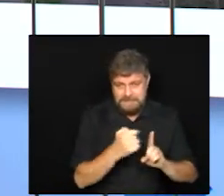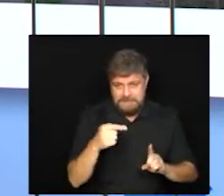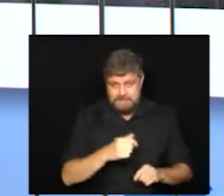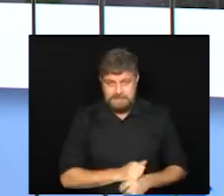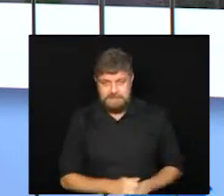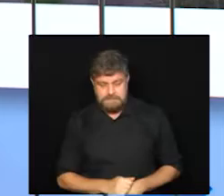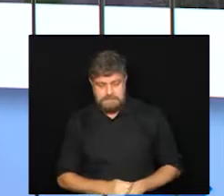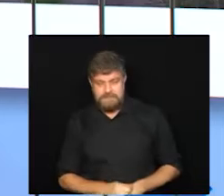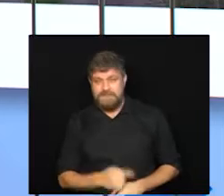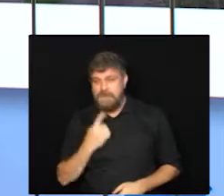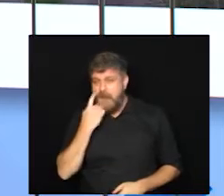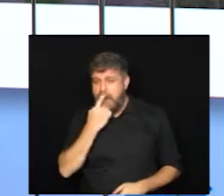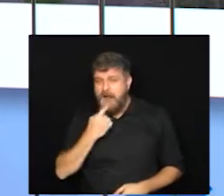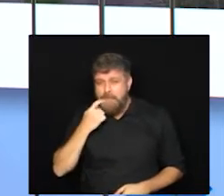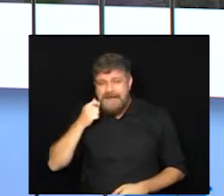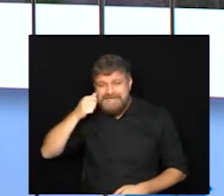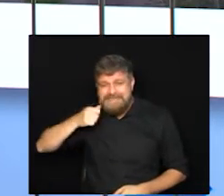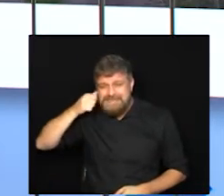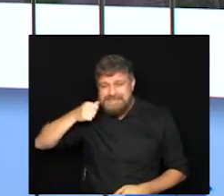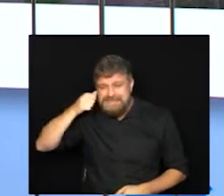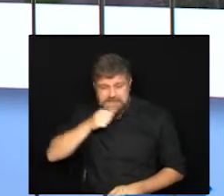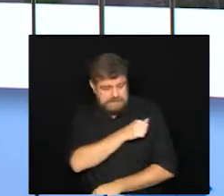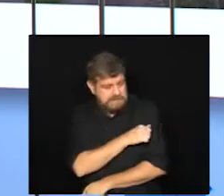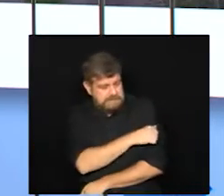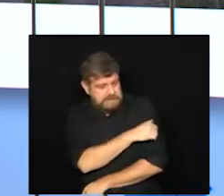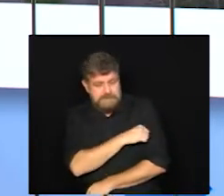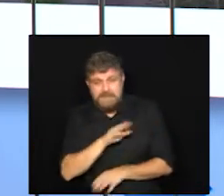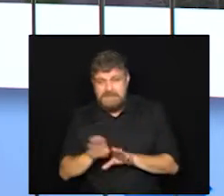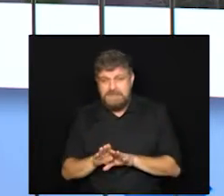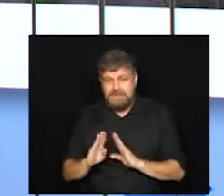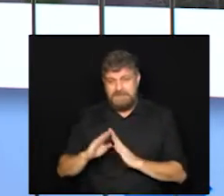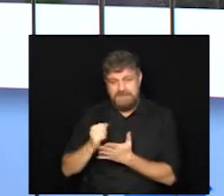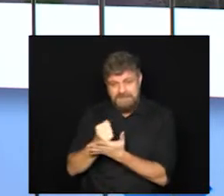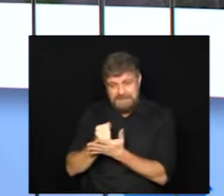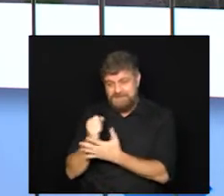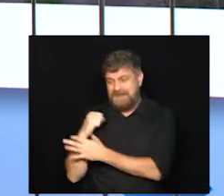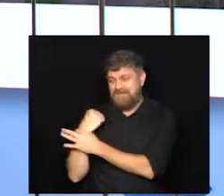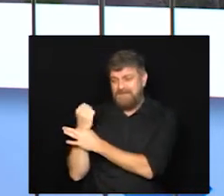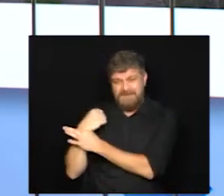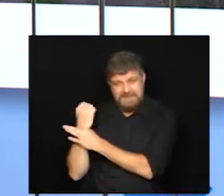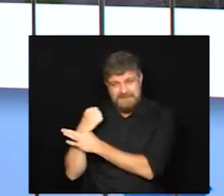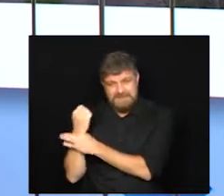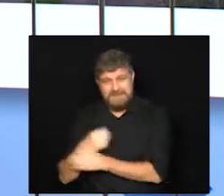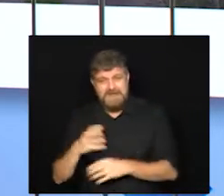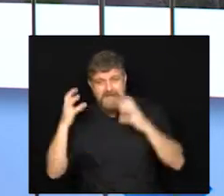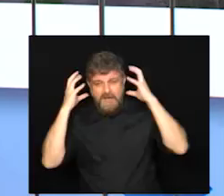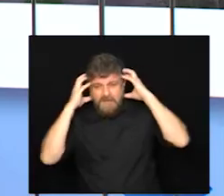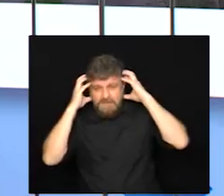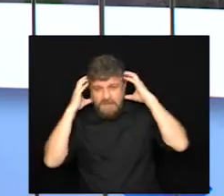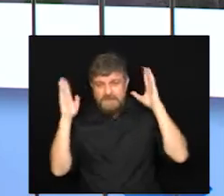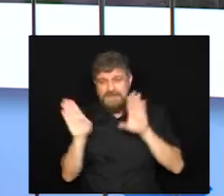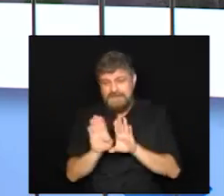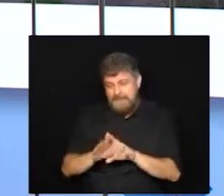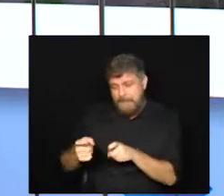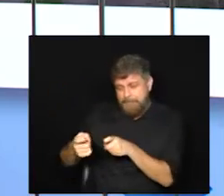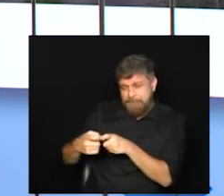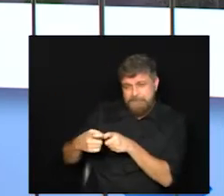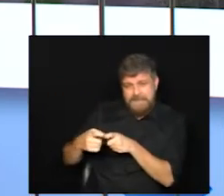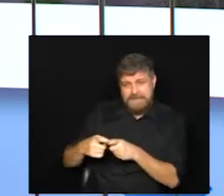auxiliares em saúde bucal, dentistas, enfermeiros, farmacêuticos, fisioterapeutas, fonoaudiólogos, médicos,